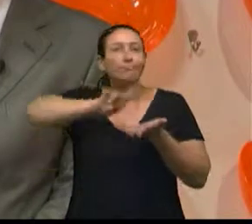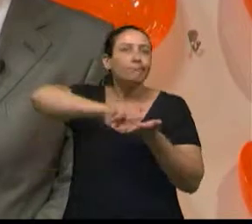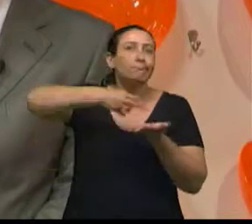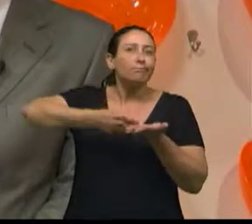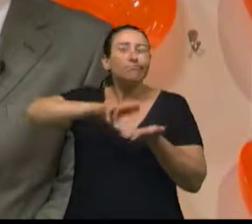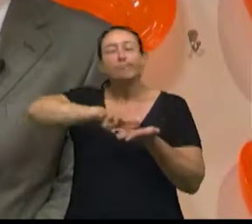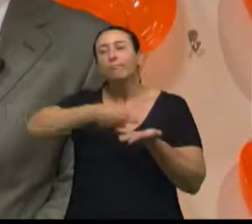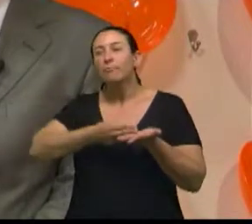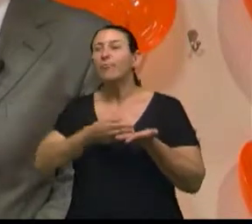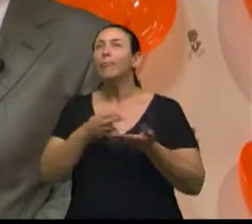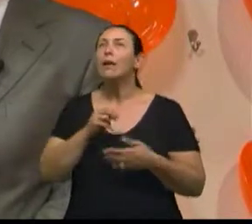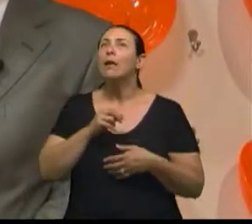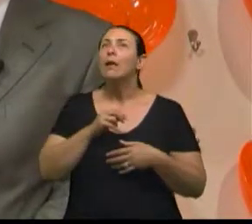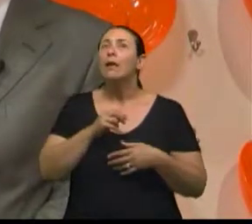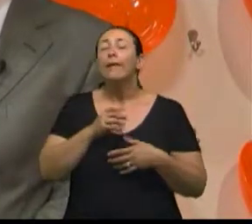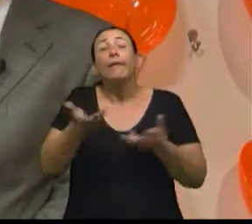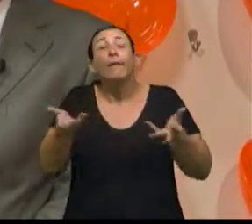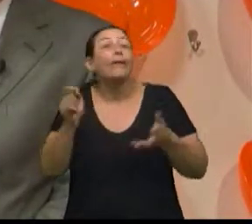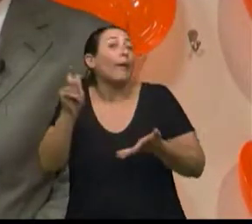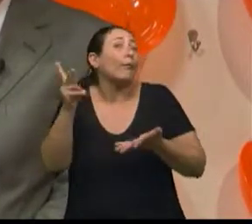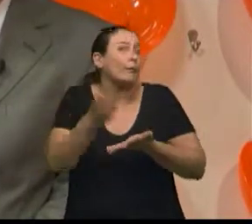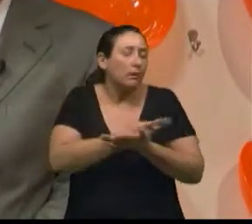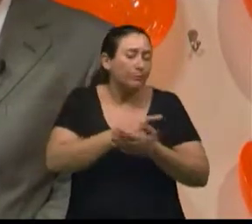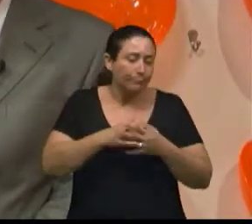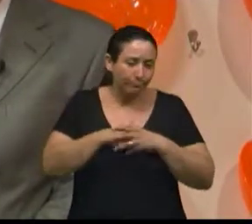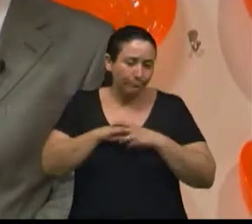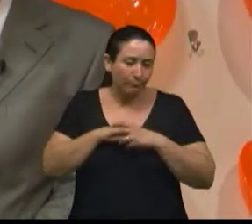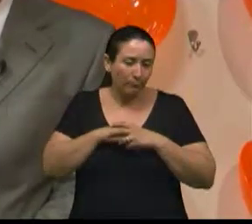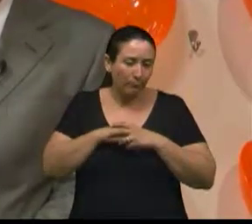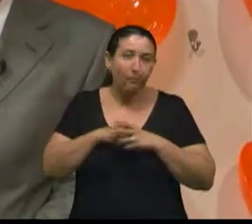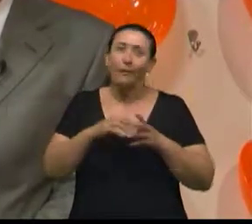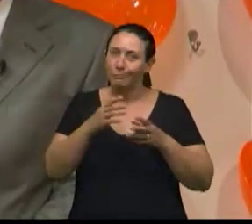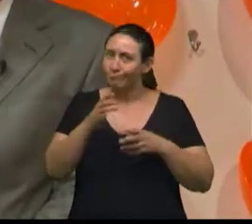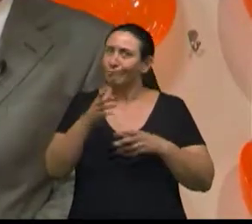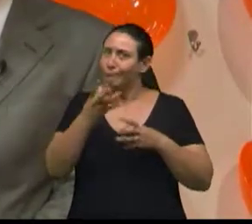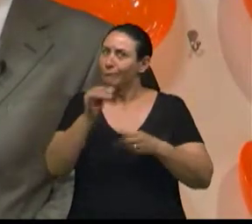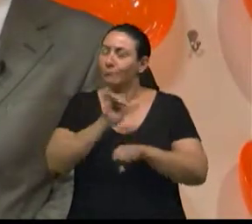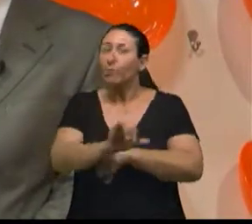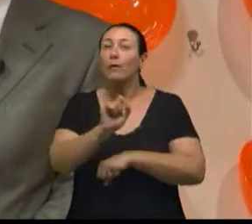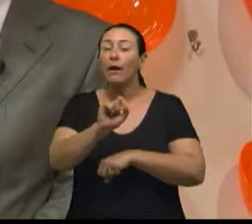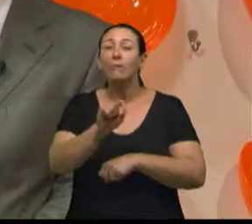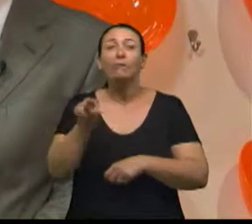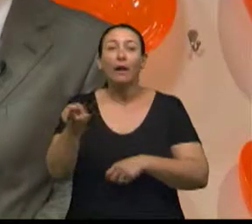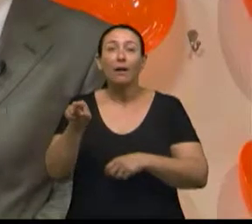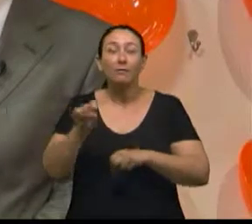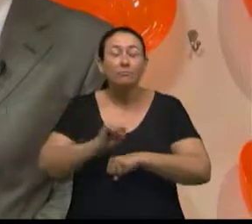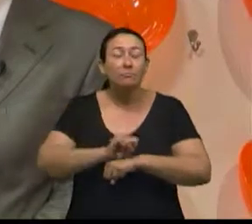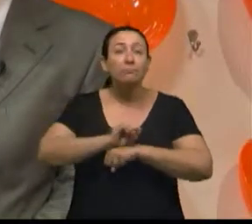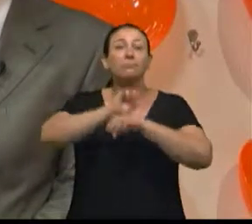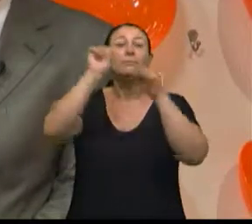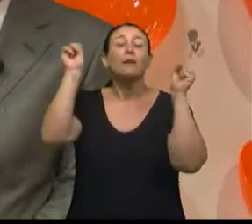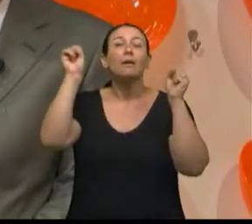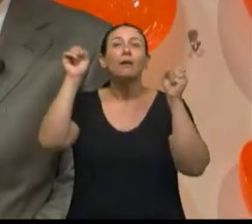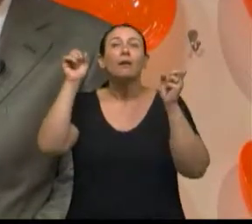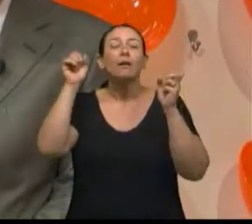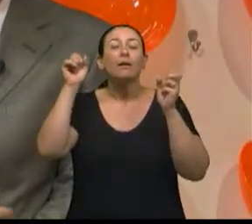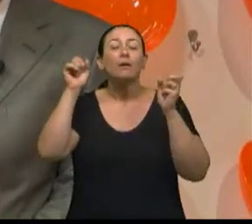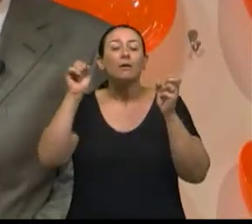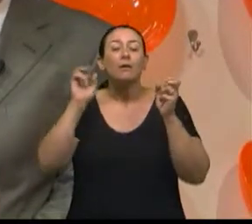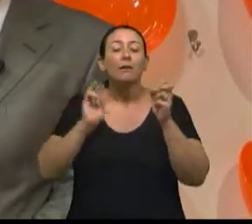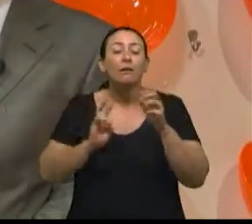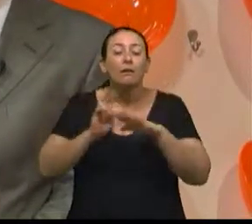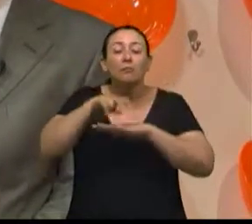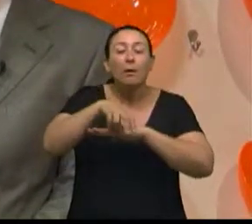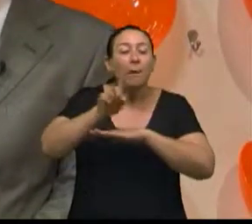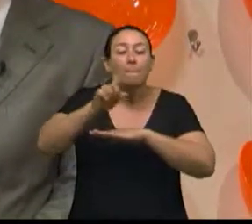vezes, e acontece muito seguido, elas não percebem as coisas que no